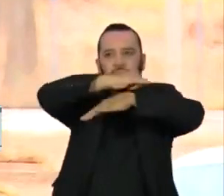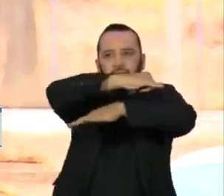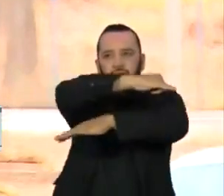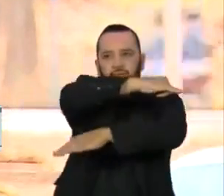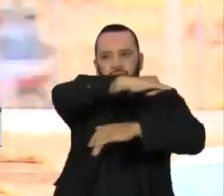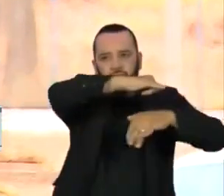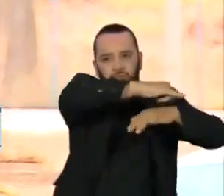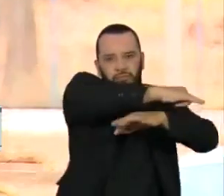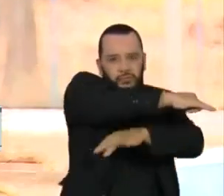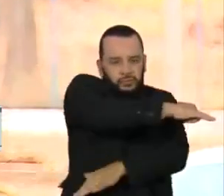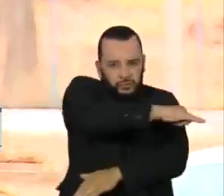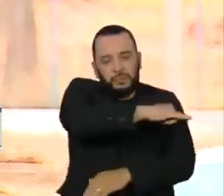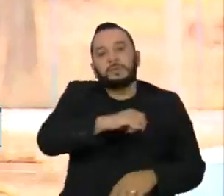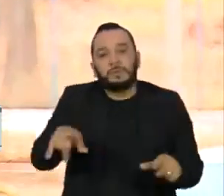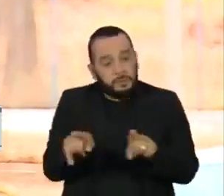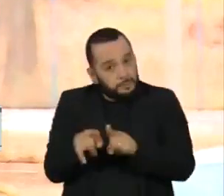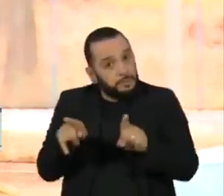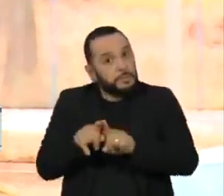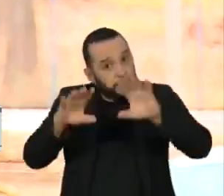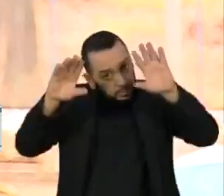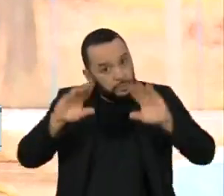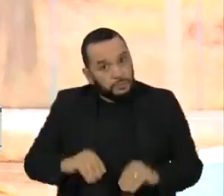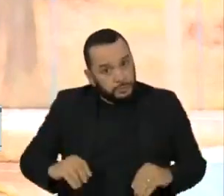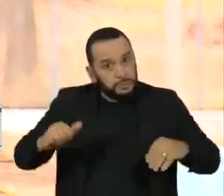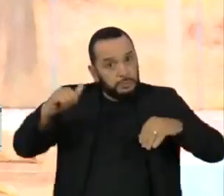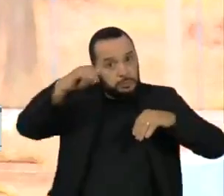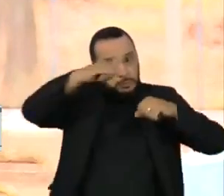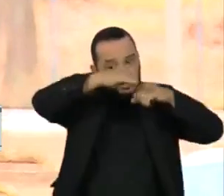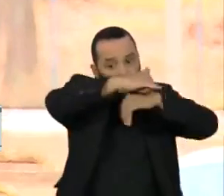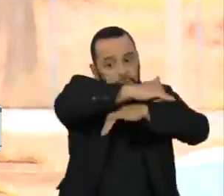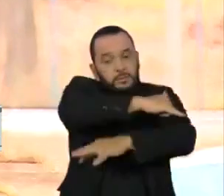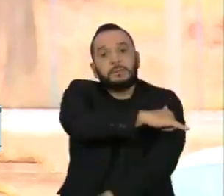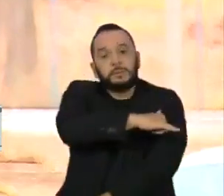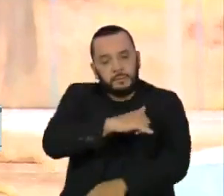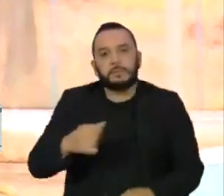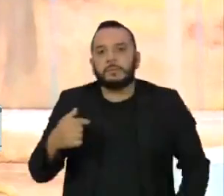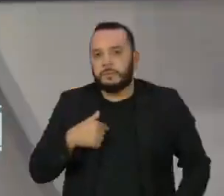inclusive, à noite. De Goiânia, Rafael Mesquita, para o Jornal da Tarde.